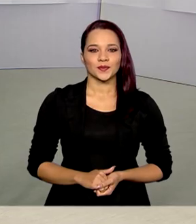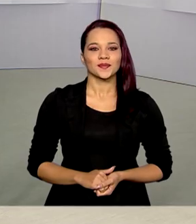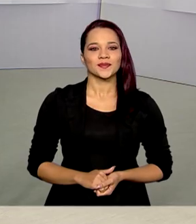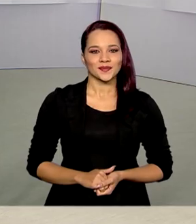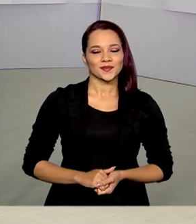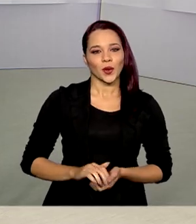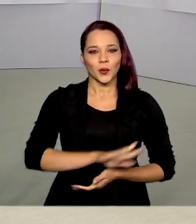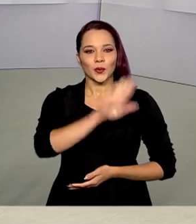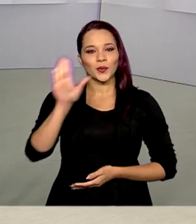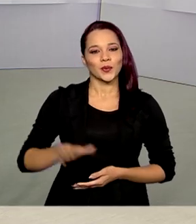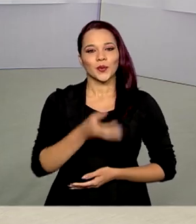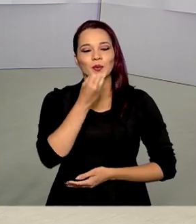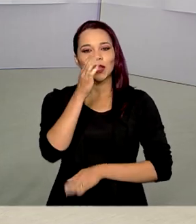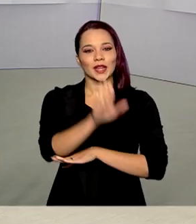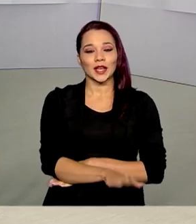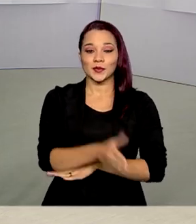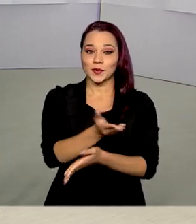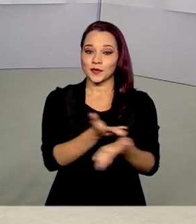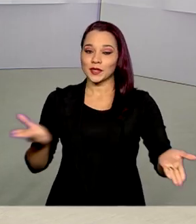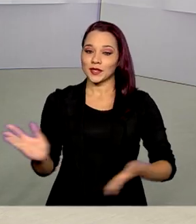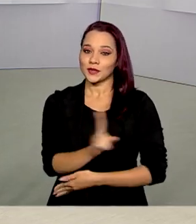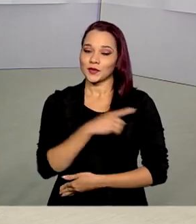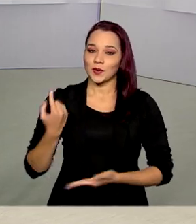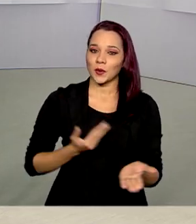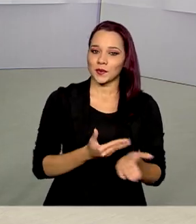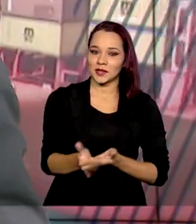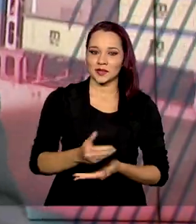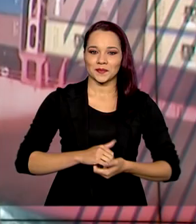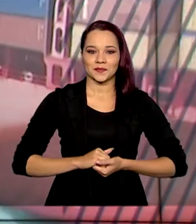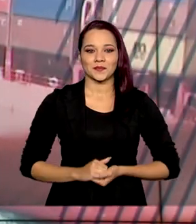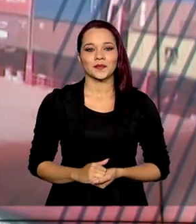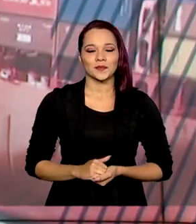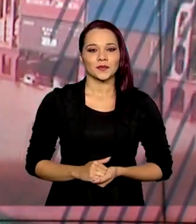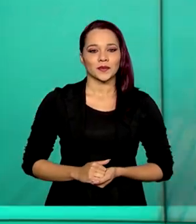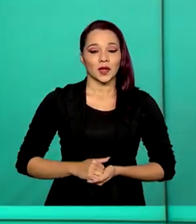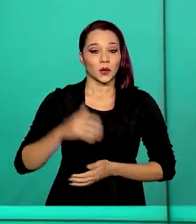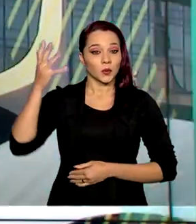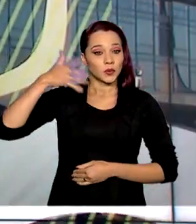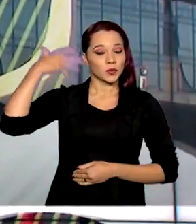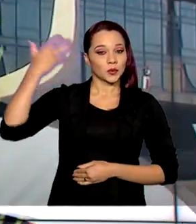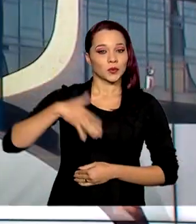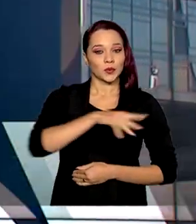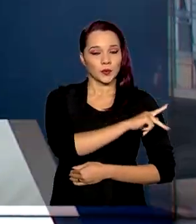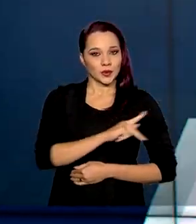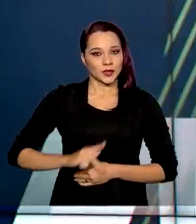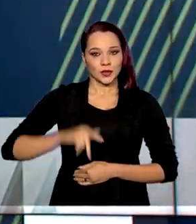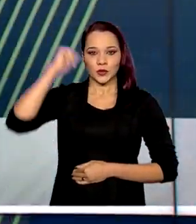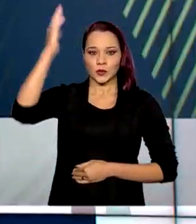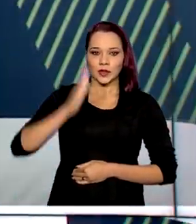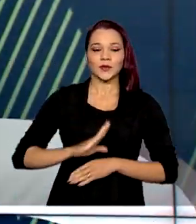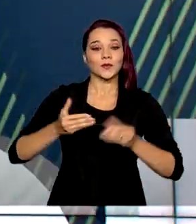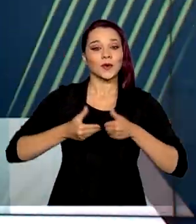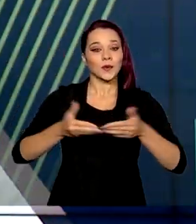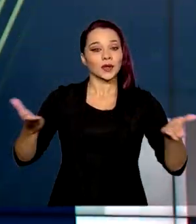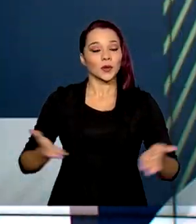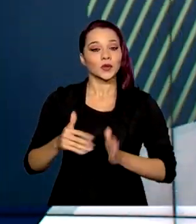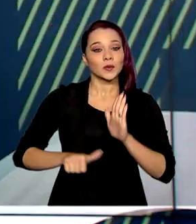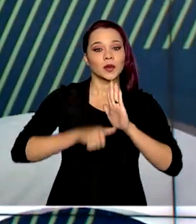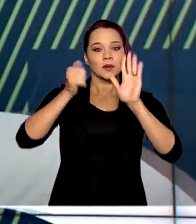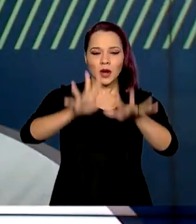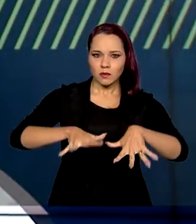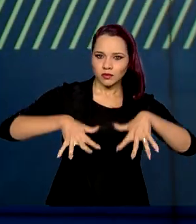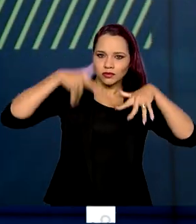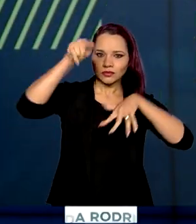Olá, boa tarde para você. O governo agora está de volta. Com o discurso do presidente do Brasil, foi aberta hoje a primeira